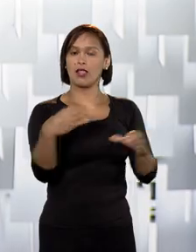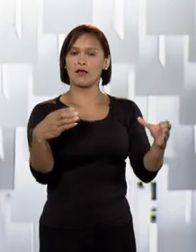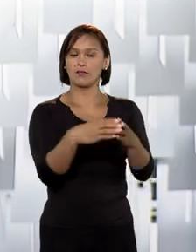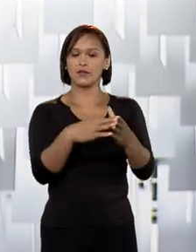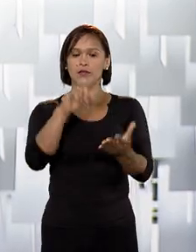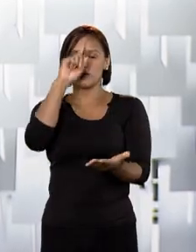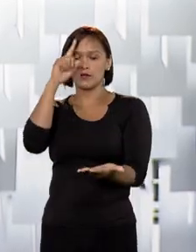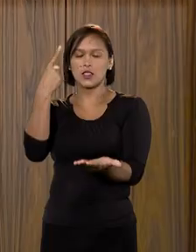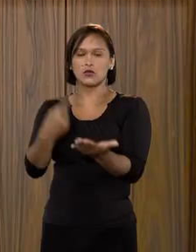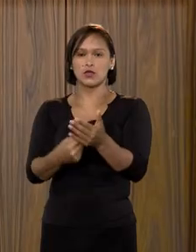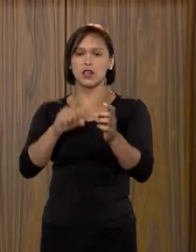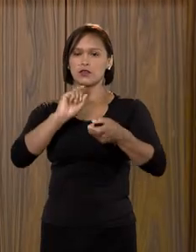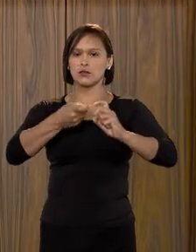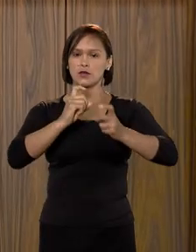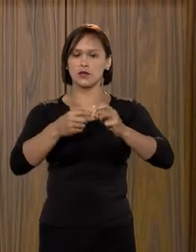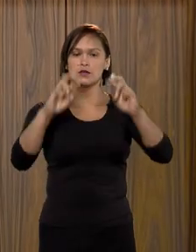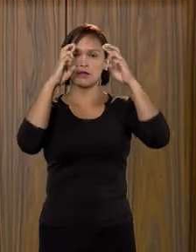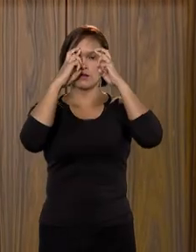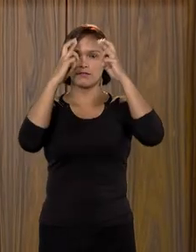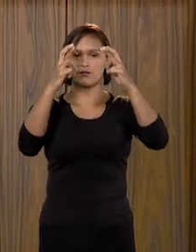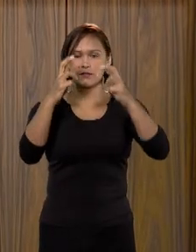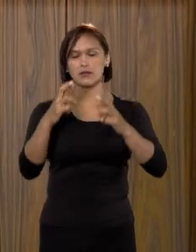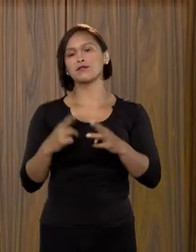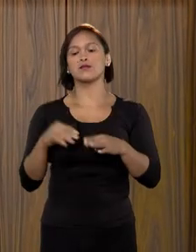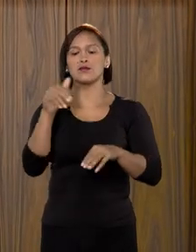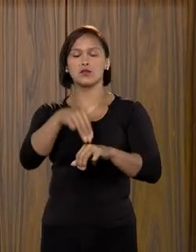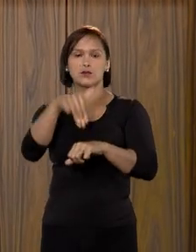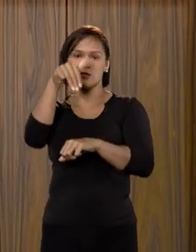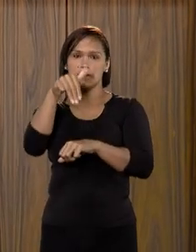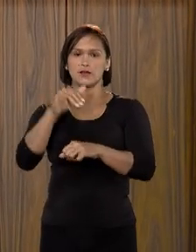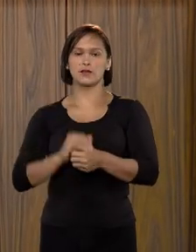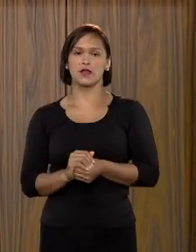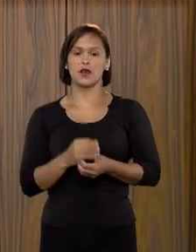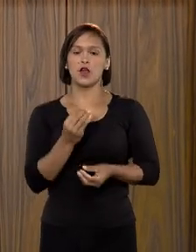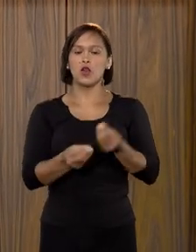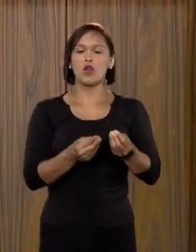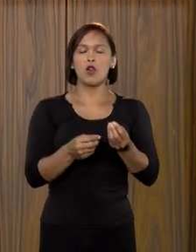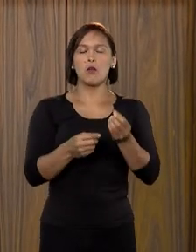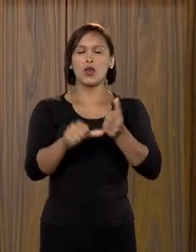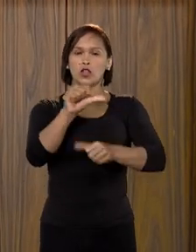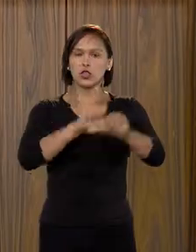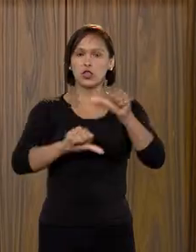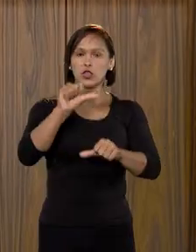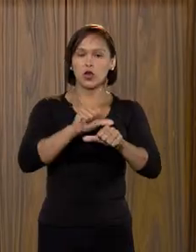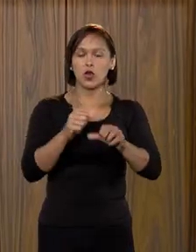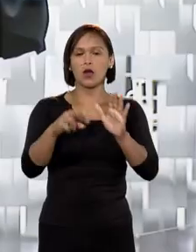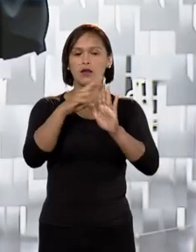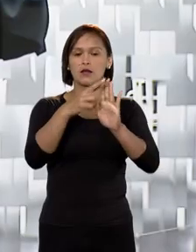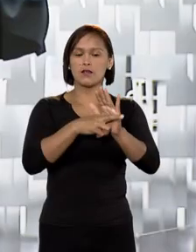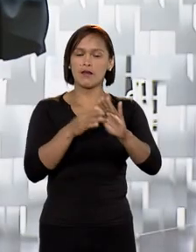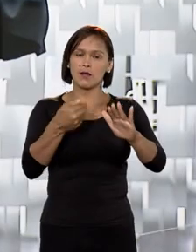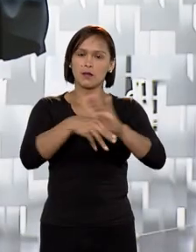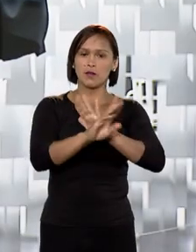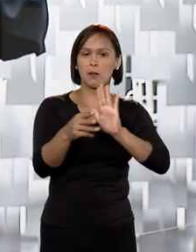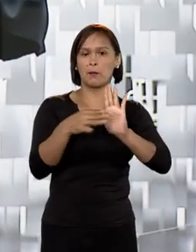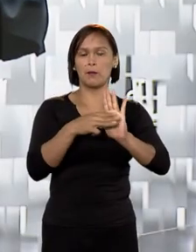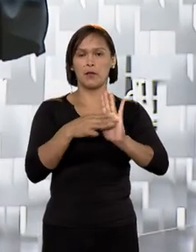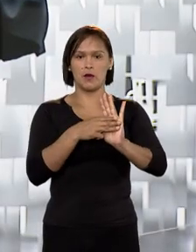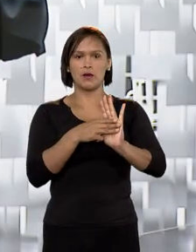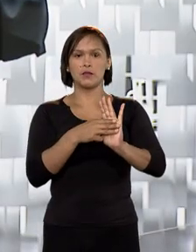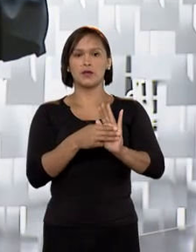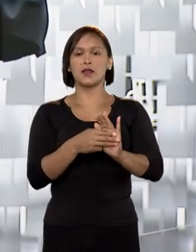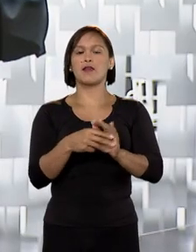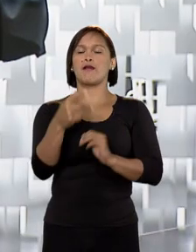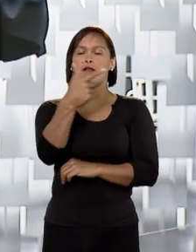se discutem as questões administrativas de responsabilidade dos magistrados, como alterações no regimento interno, eleições de